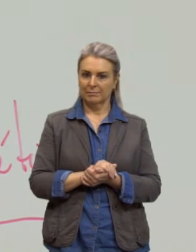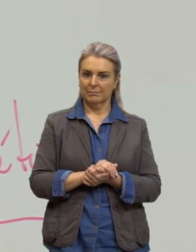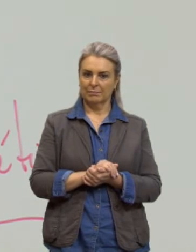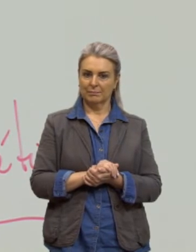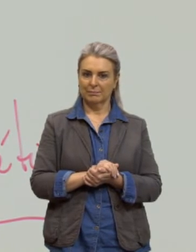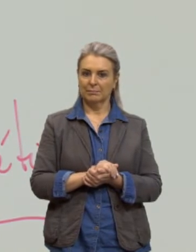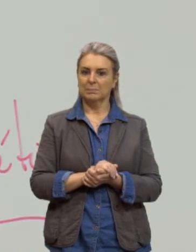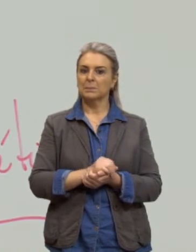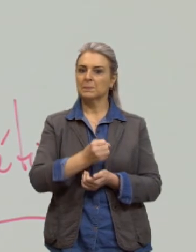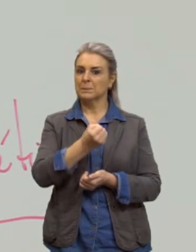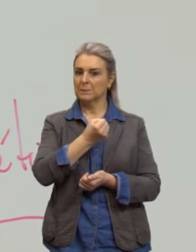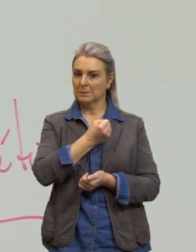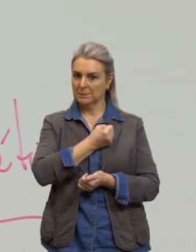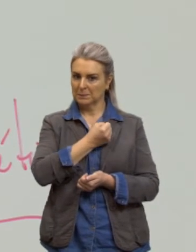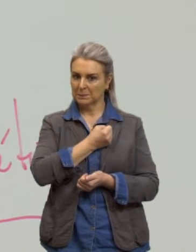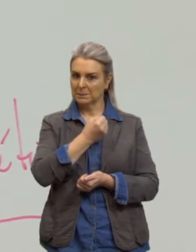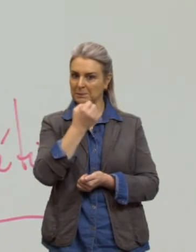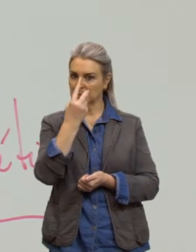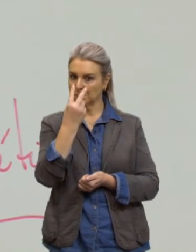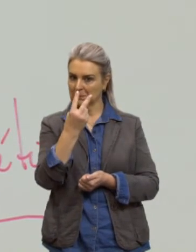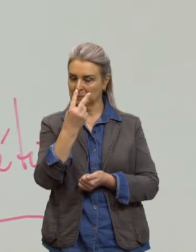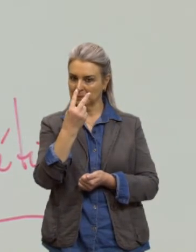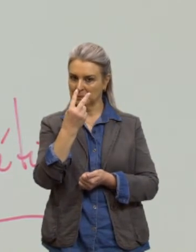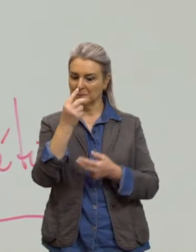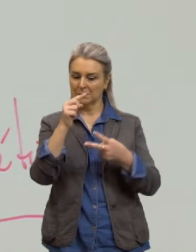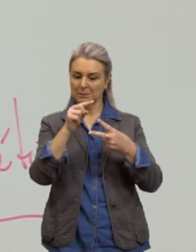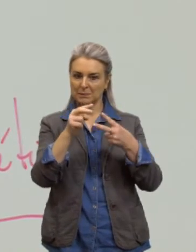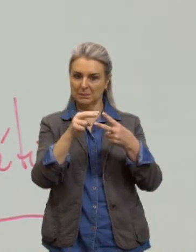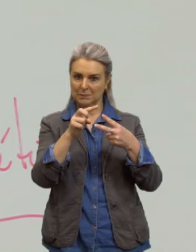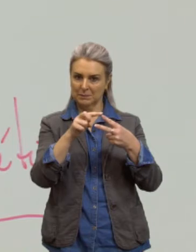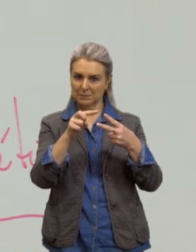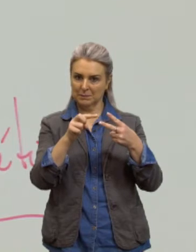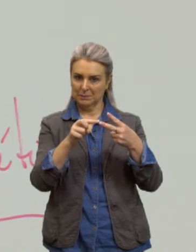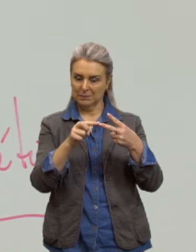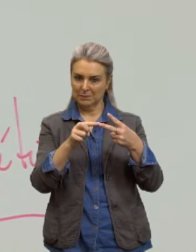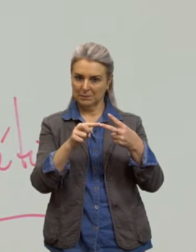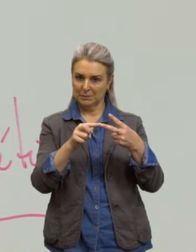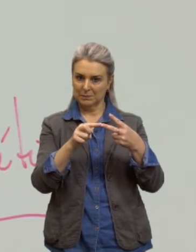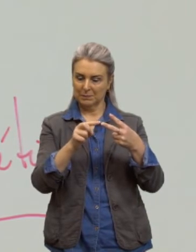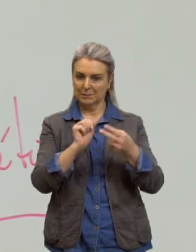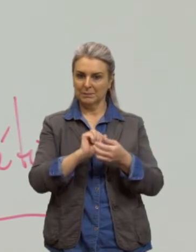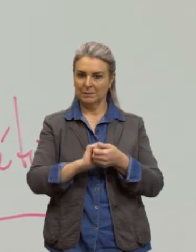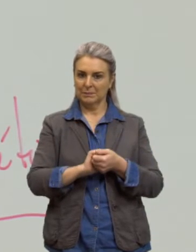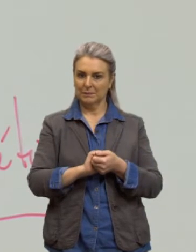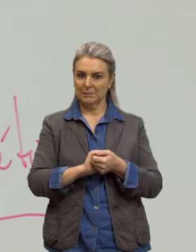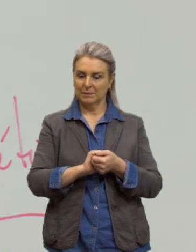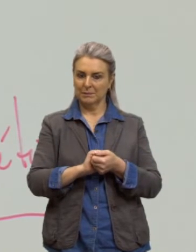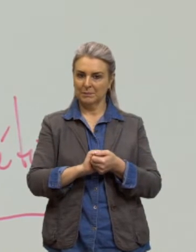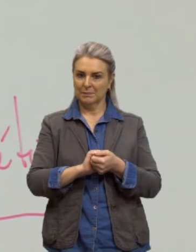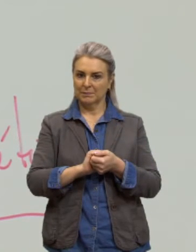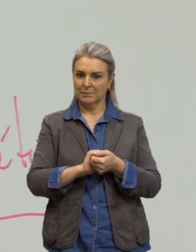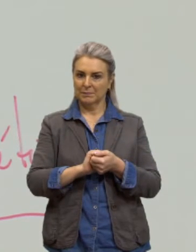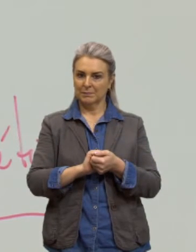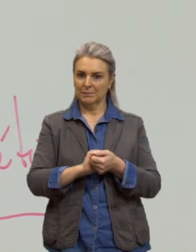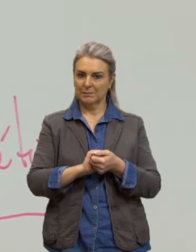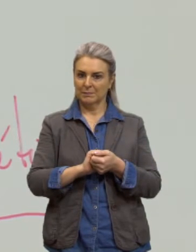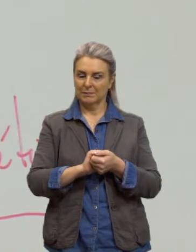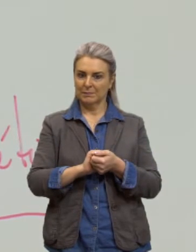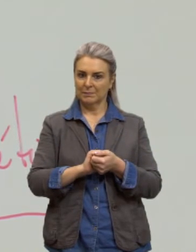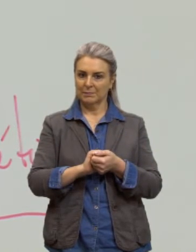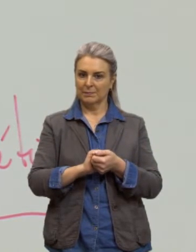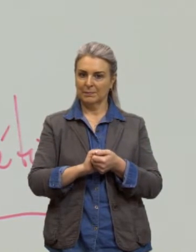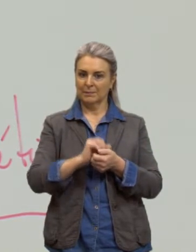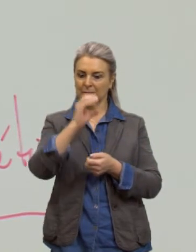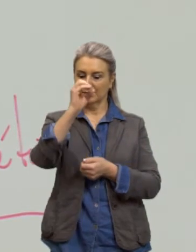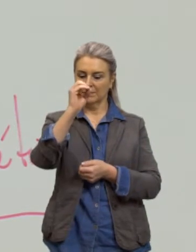primeiros algarismos sete vezes quatro vinte e oito diminuo baixo